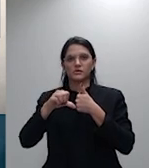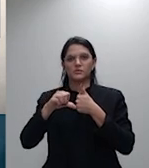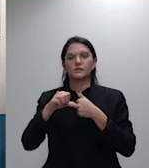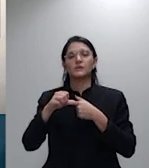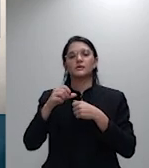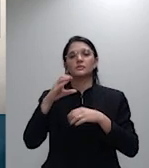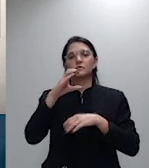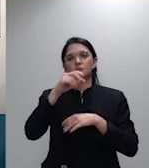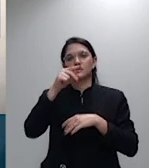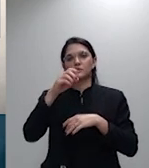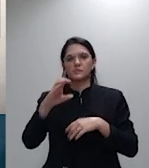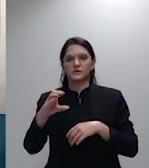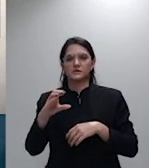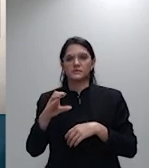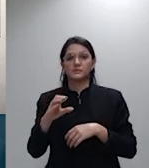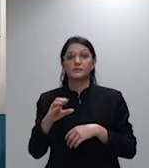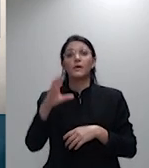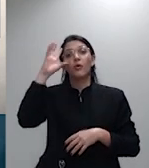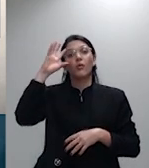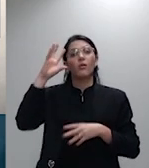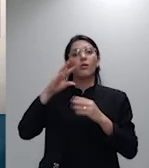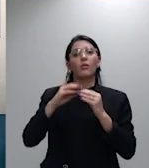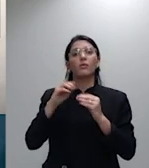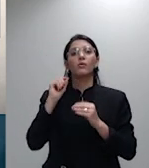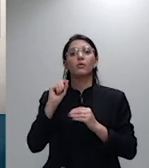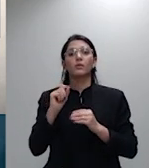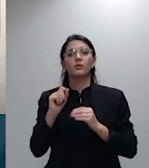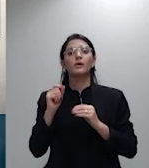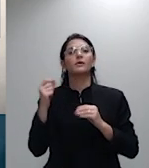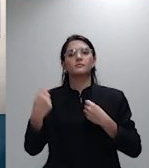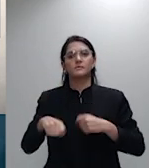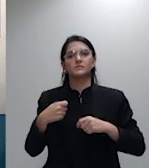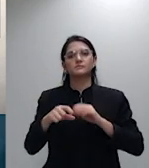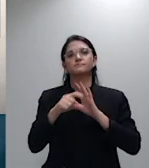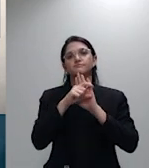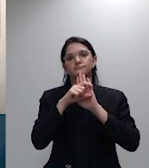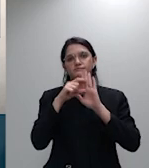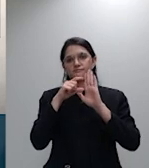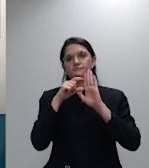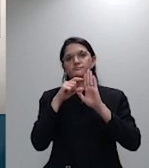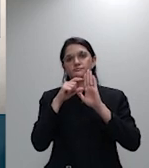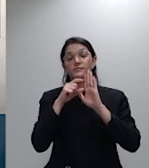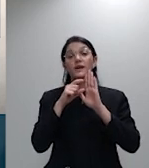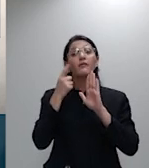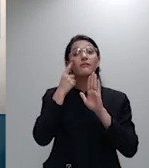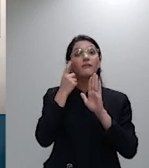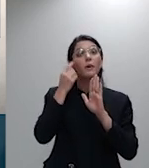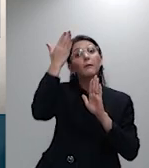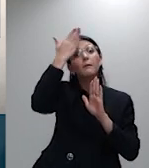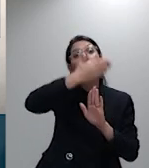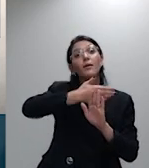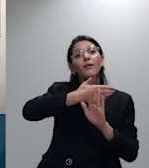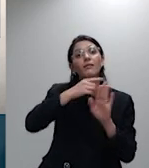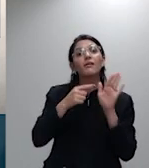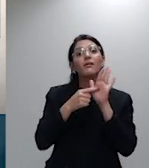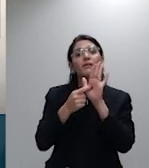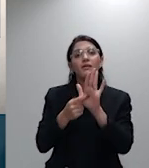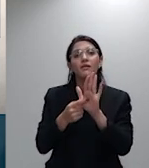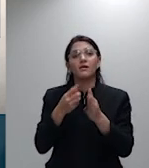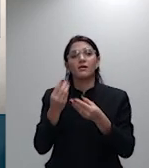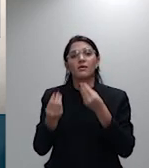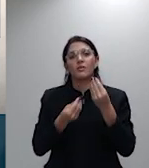tese não seria possível definir previamente qual é a prova que deverá ser realizada na fase